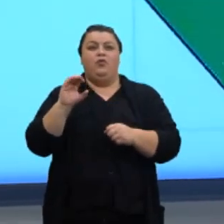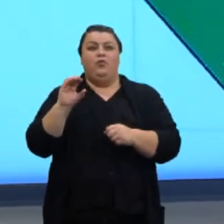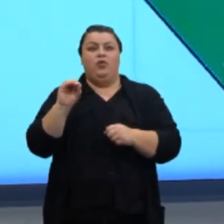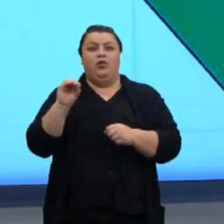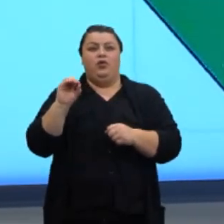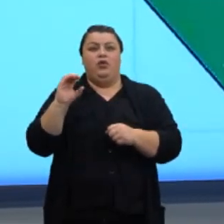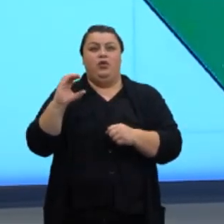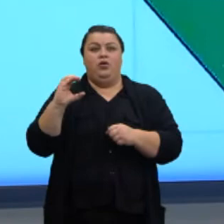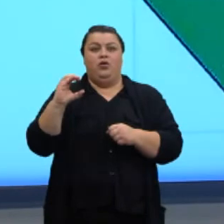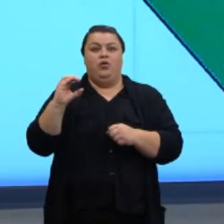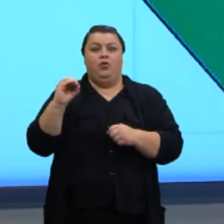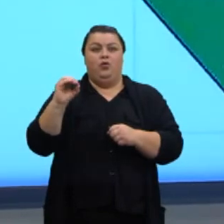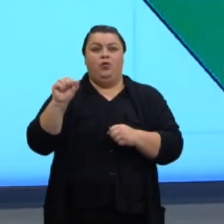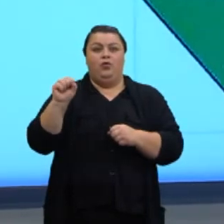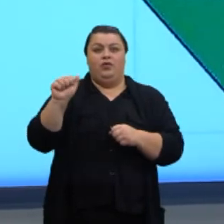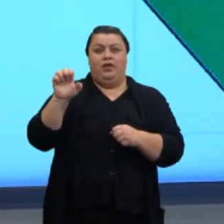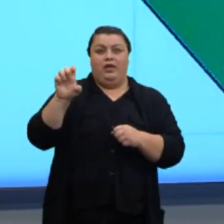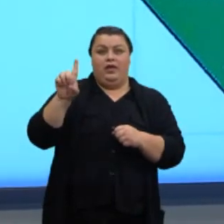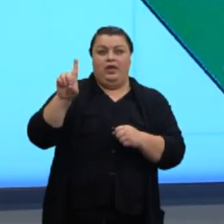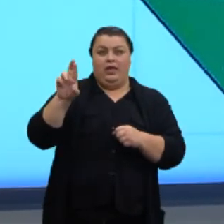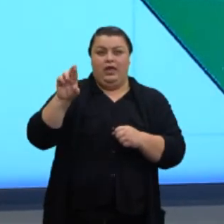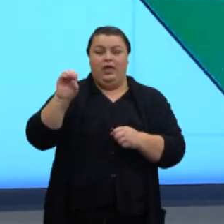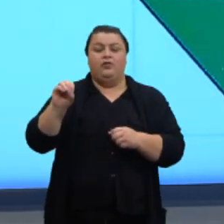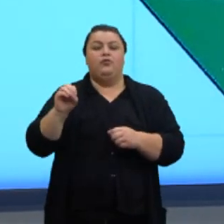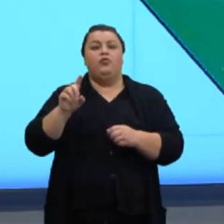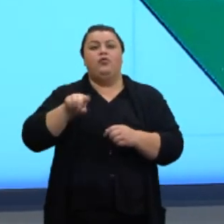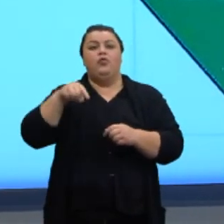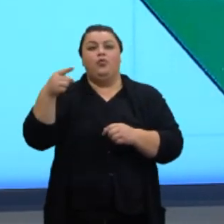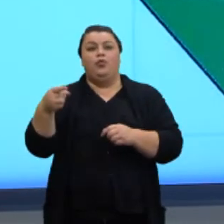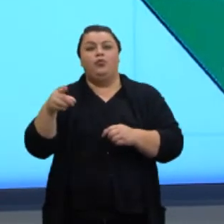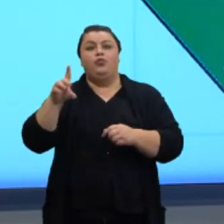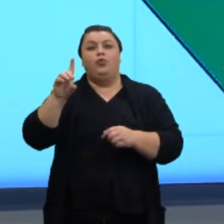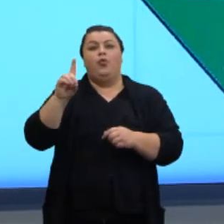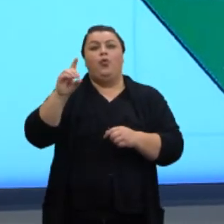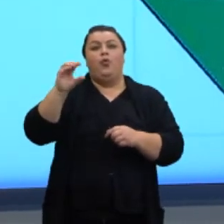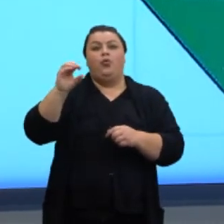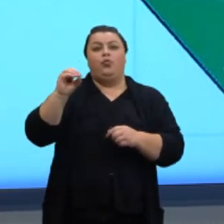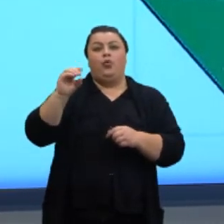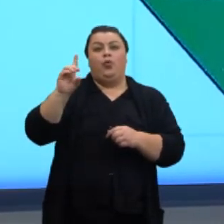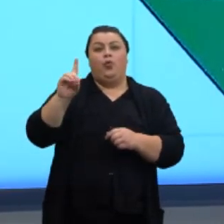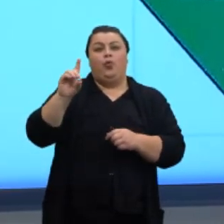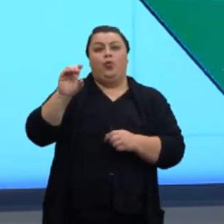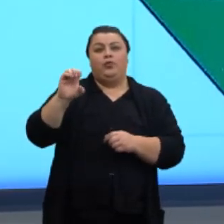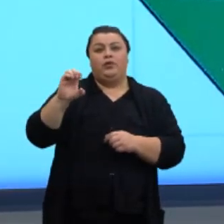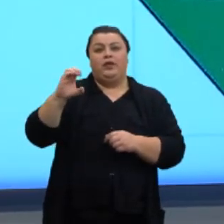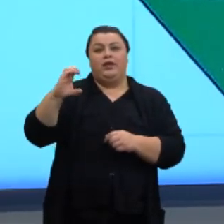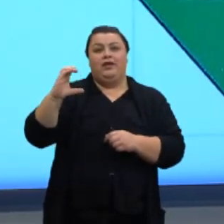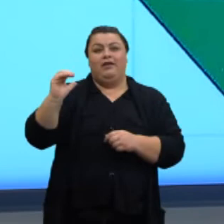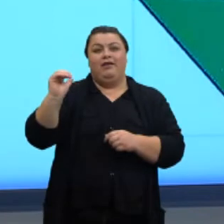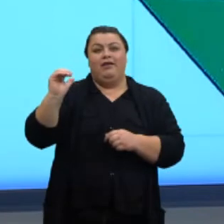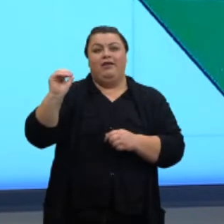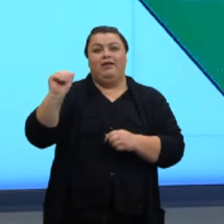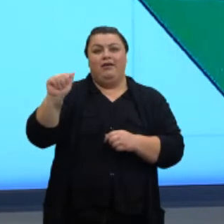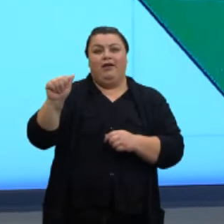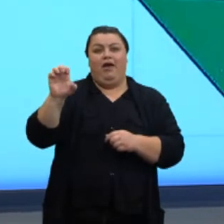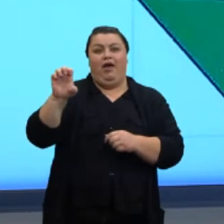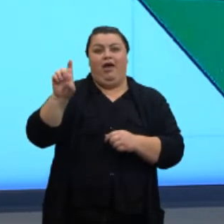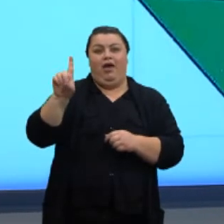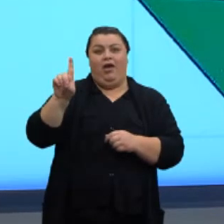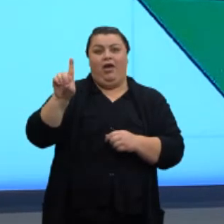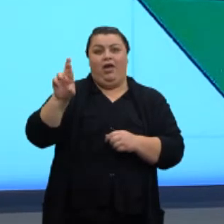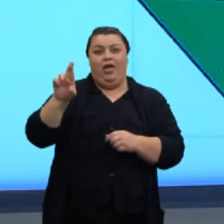dodecaedro, formado por polígonos pentagonais, ou seja, suas faces são